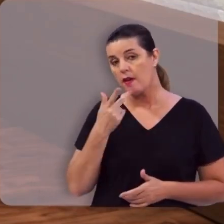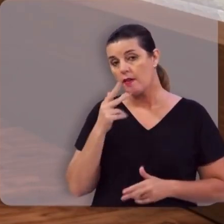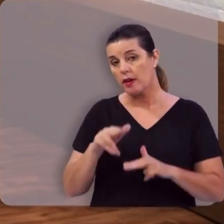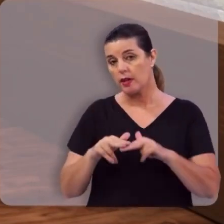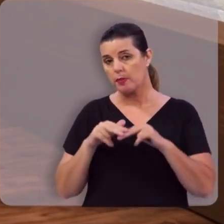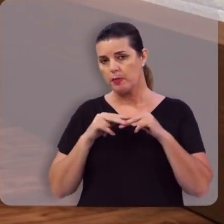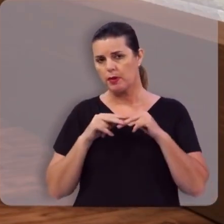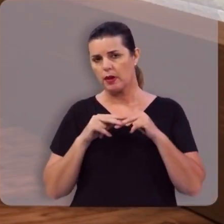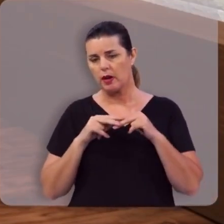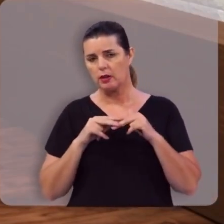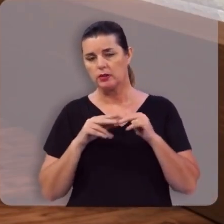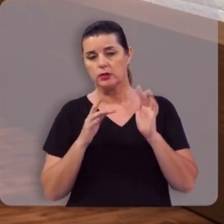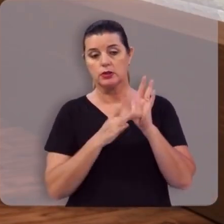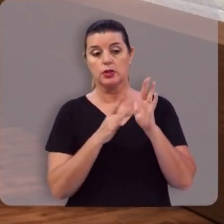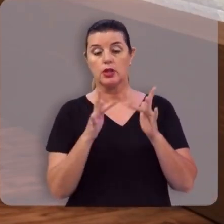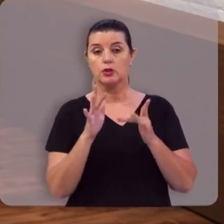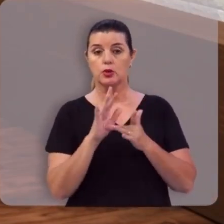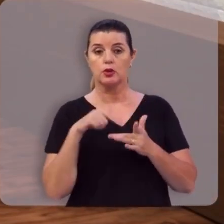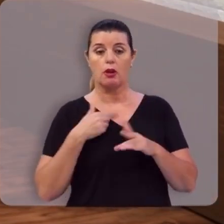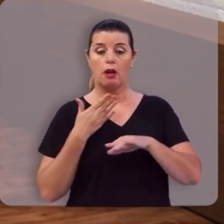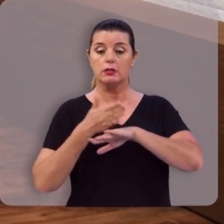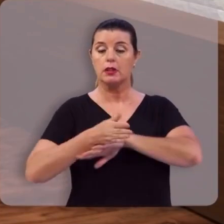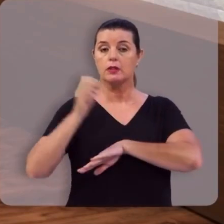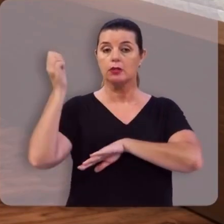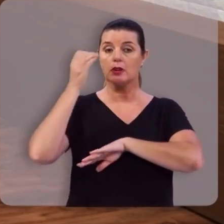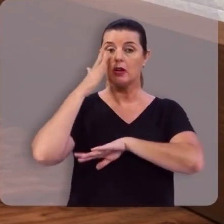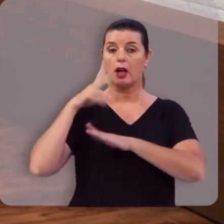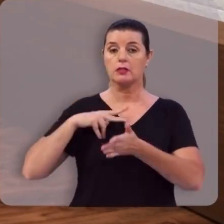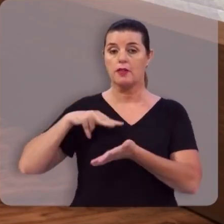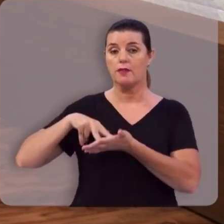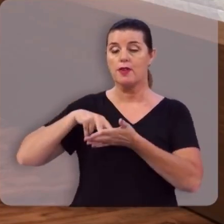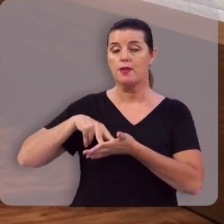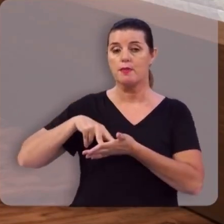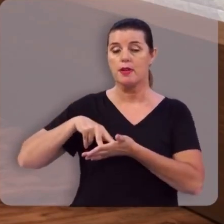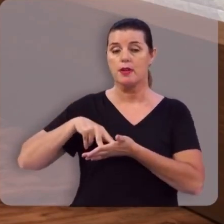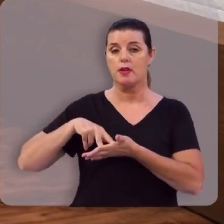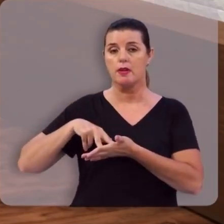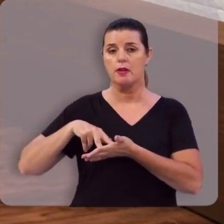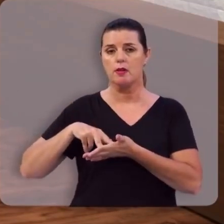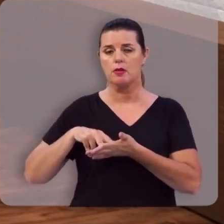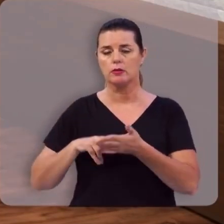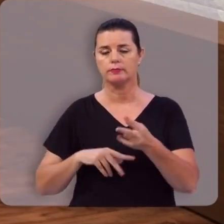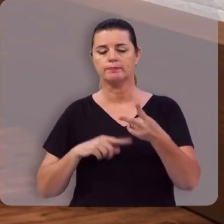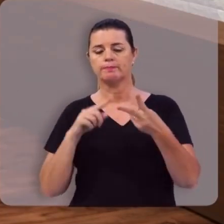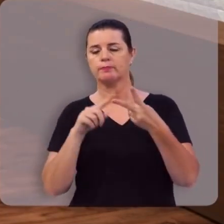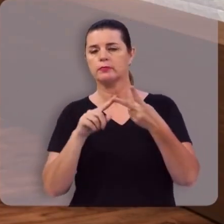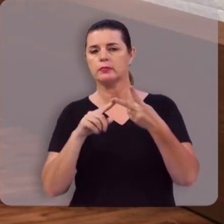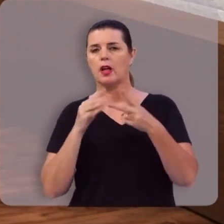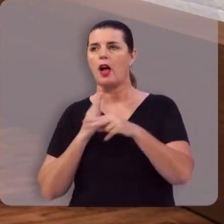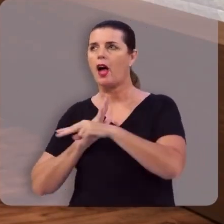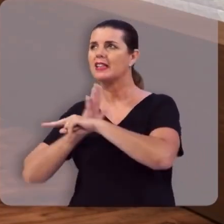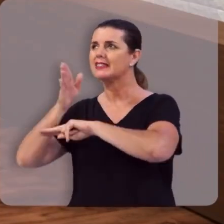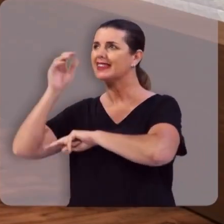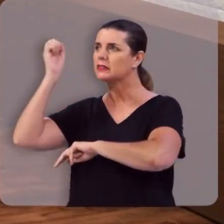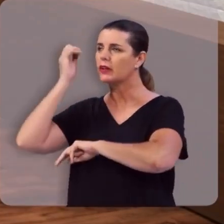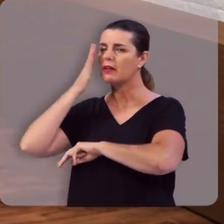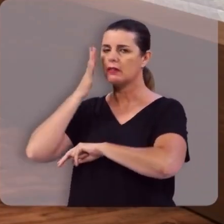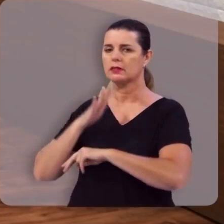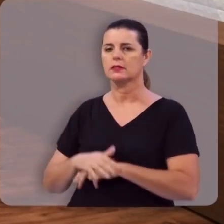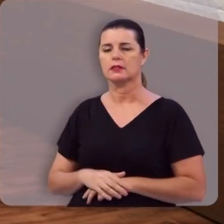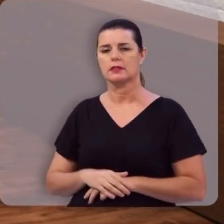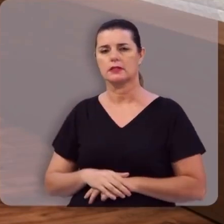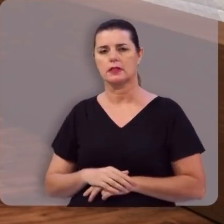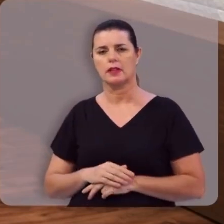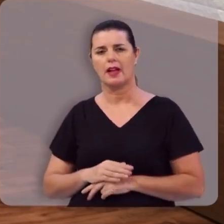intermédio de quem obtivemos igualmente acesso a esta graça na qual estamos firmes. Então, segundo fruto é o acesso à graça.